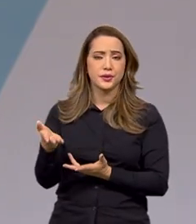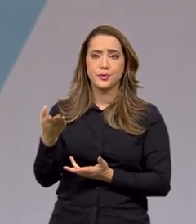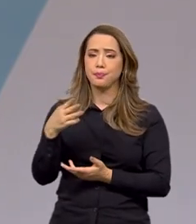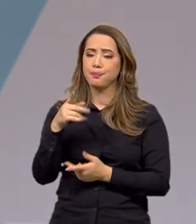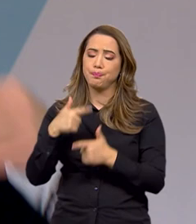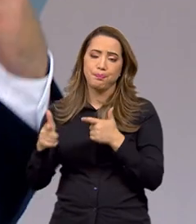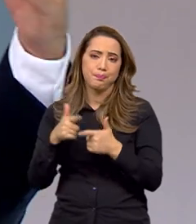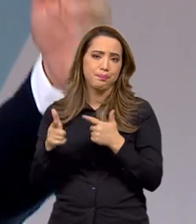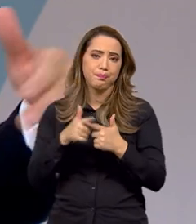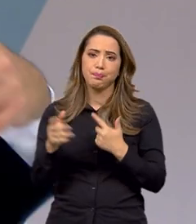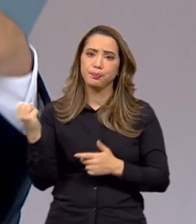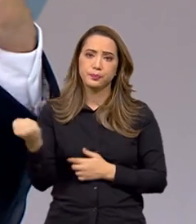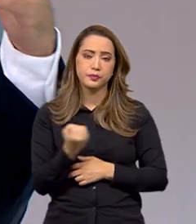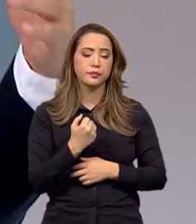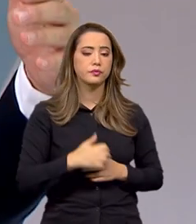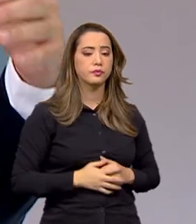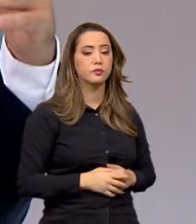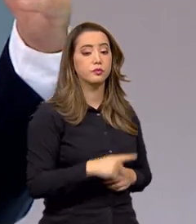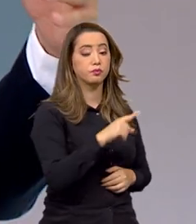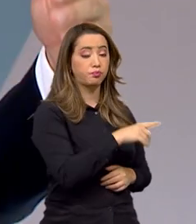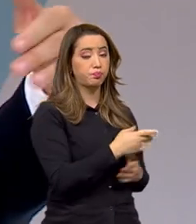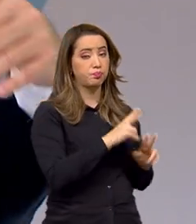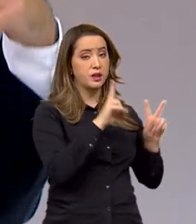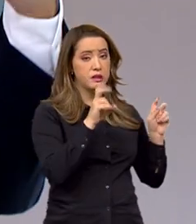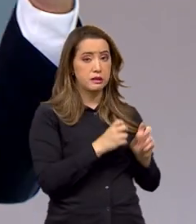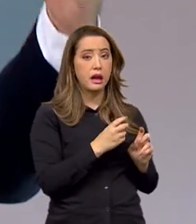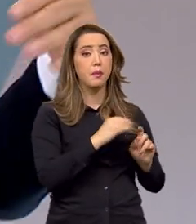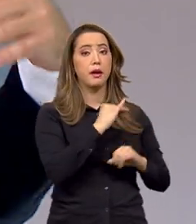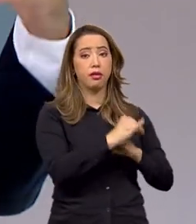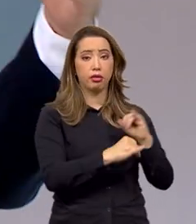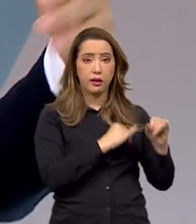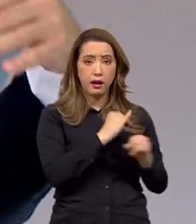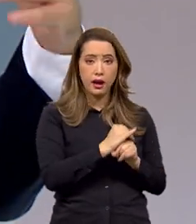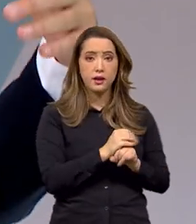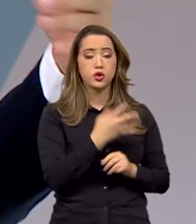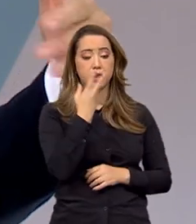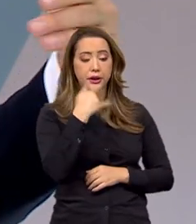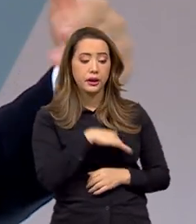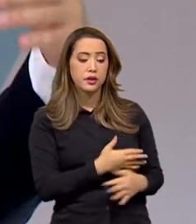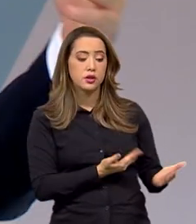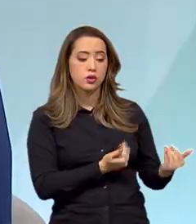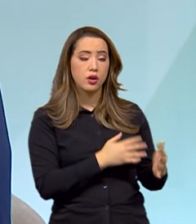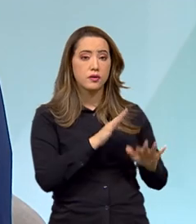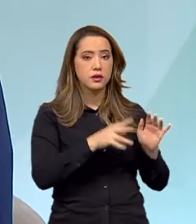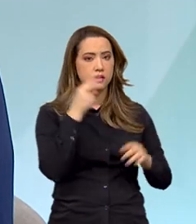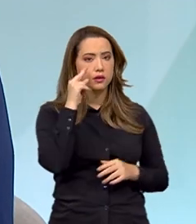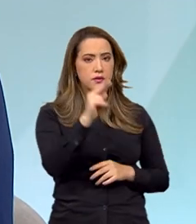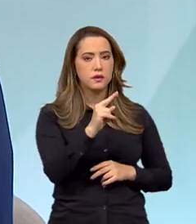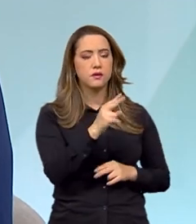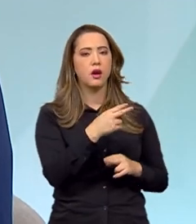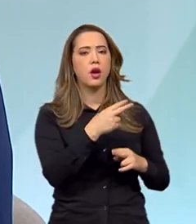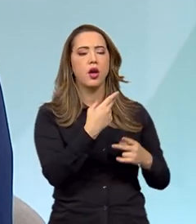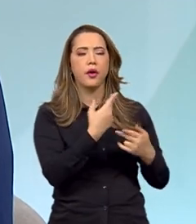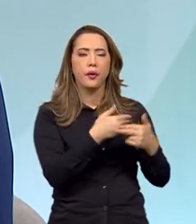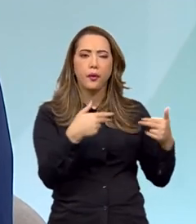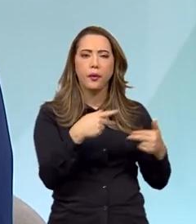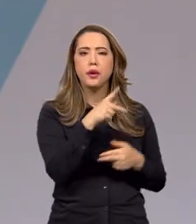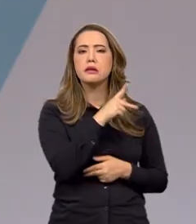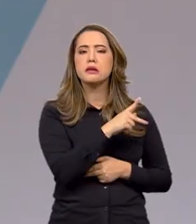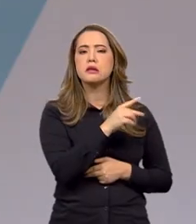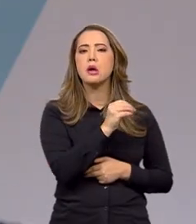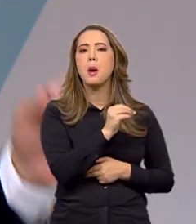das crianças, adolescentes, muitas vezes, acessarem materiais pornográficos na internet,